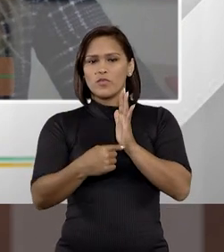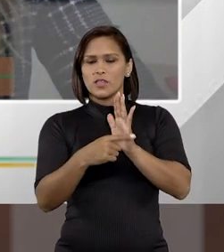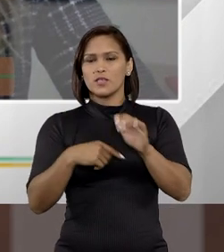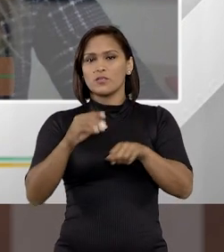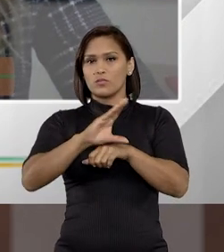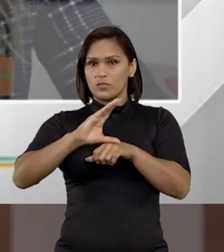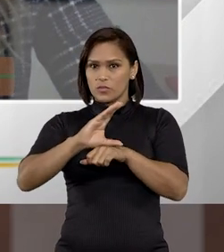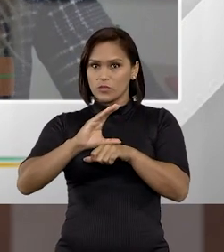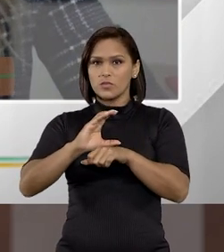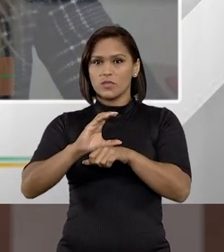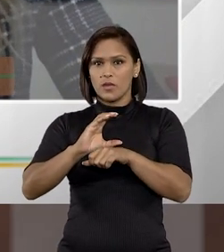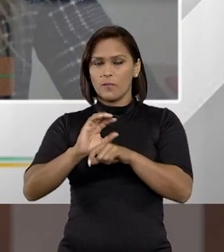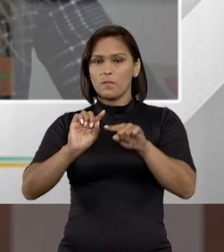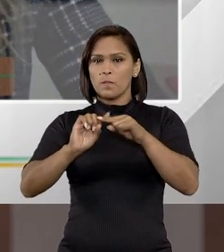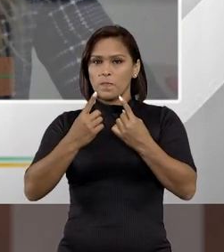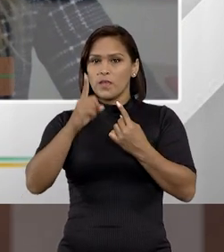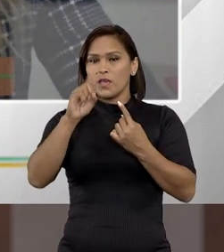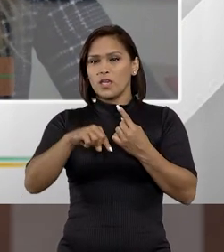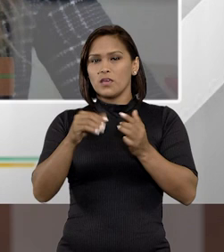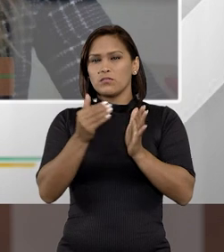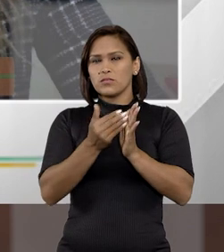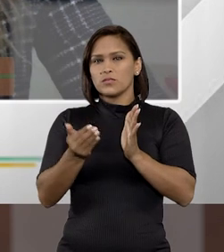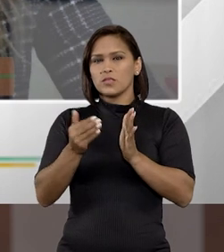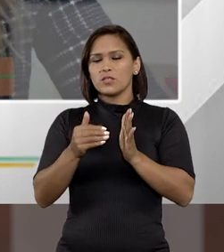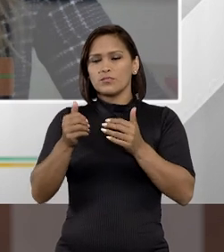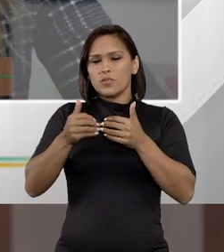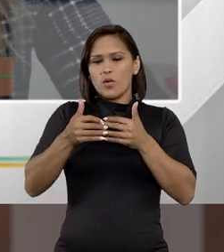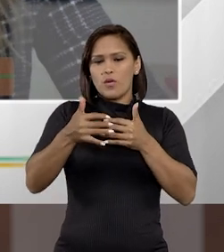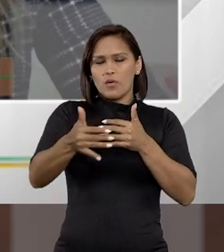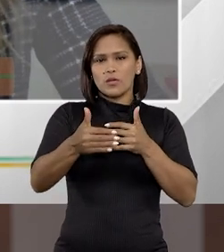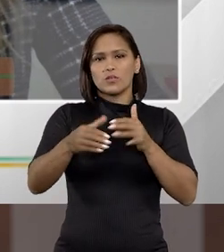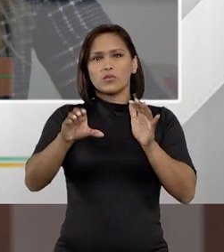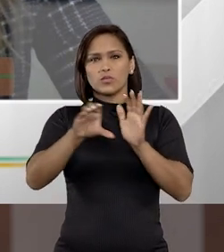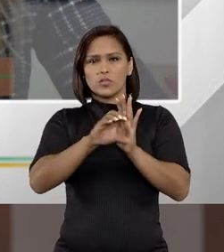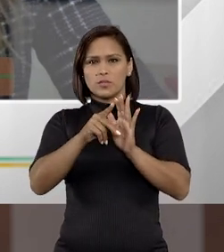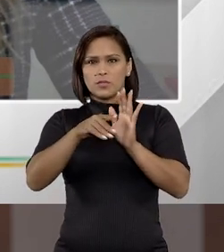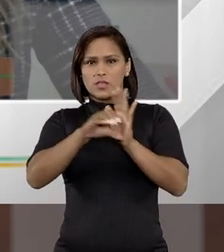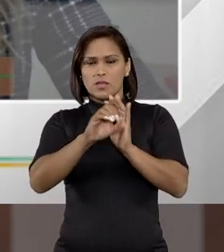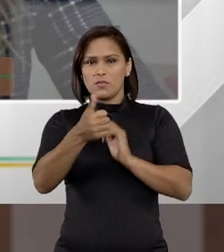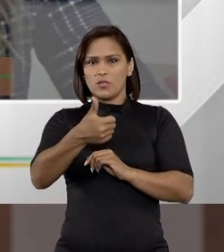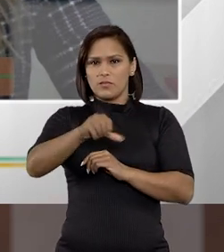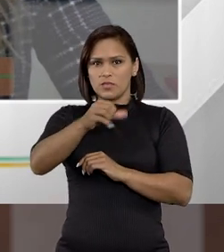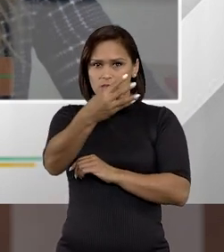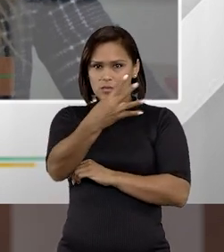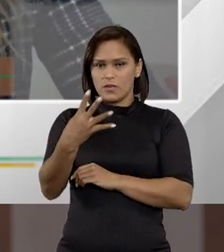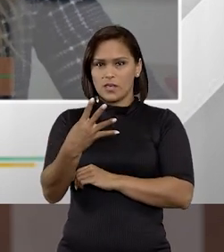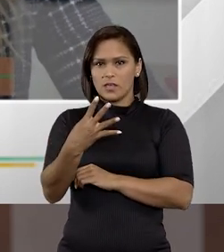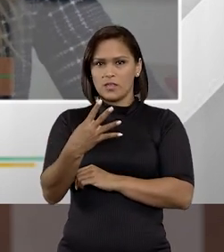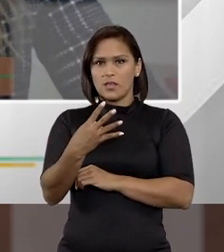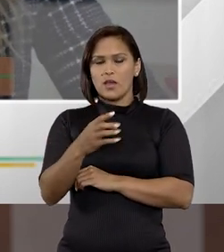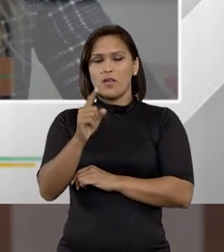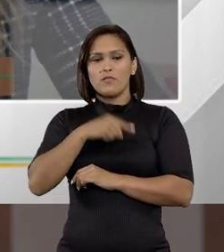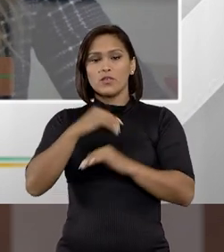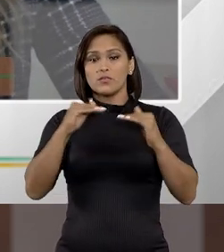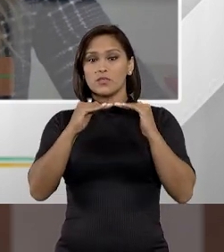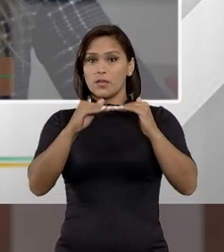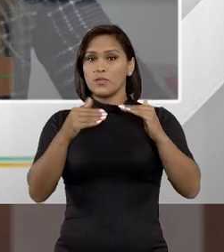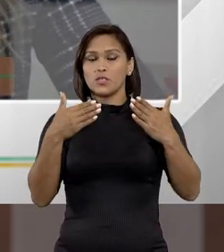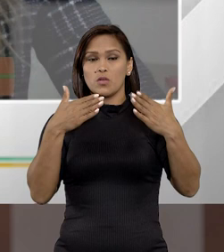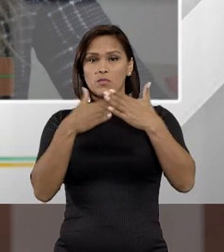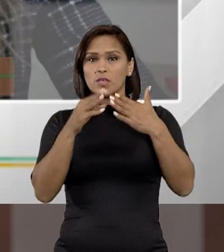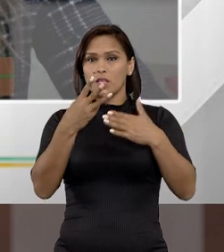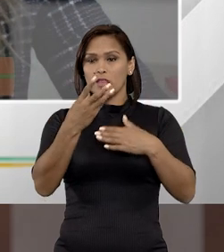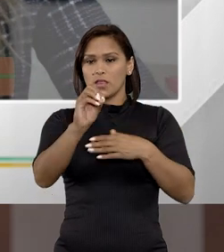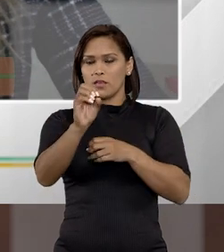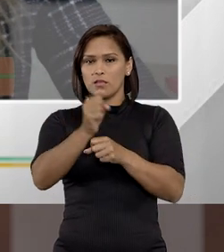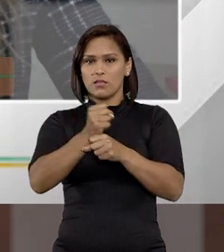vedação constitucional. E desde a promulgação do Código Penal, lá em 1940, sempre foi estabelecido um limite